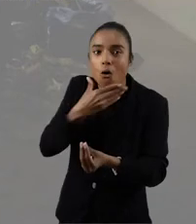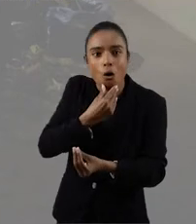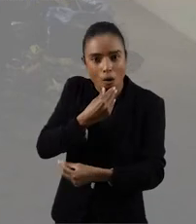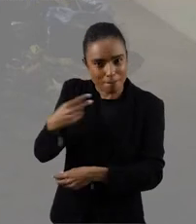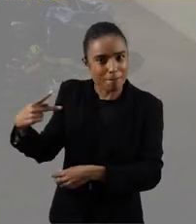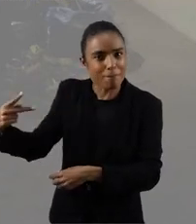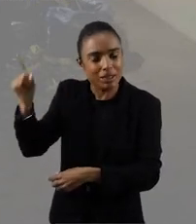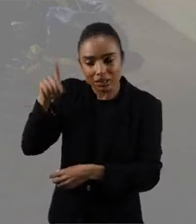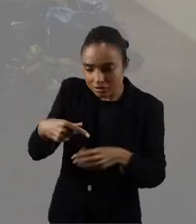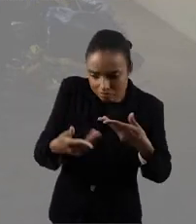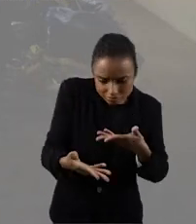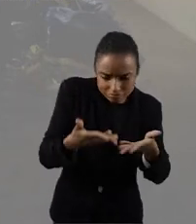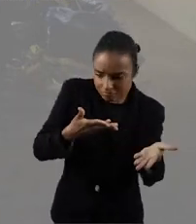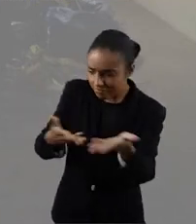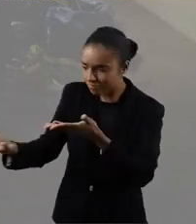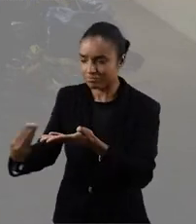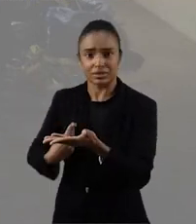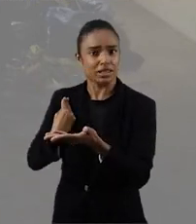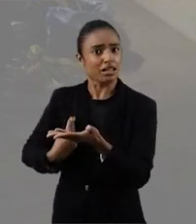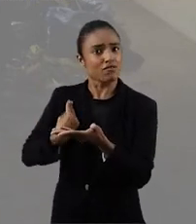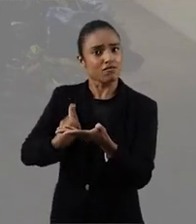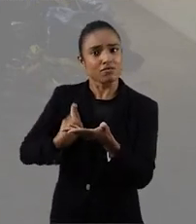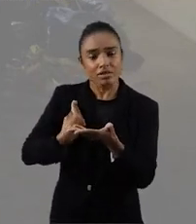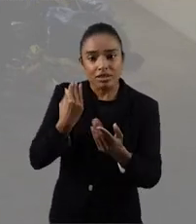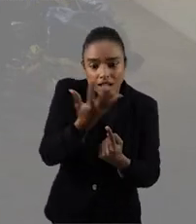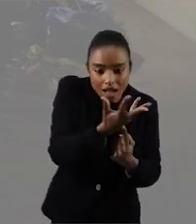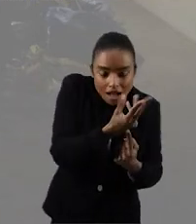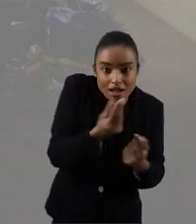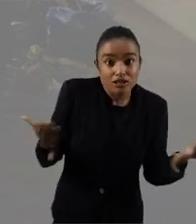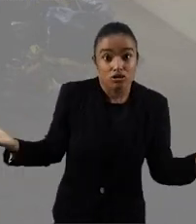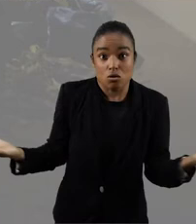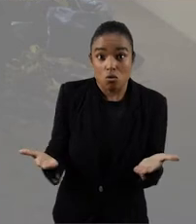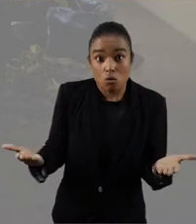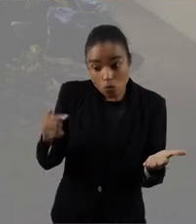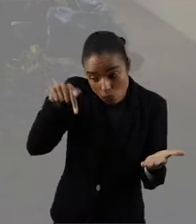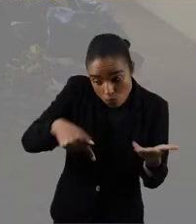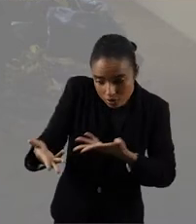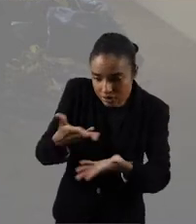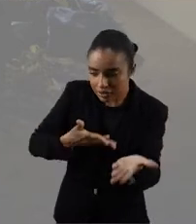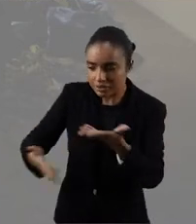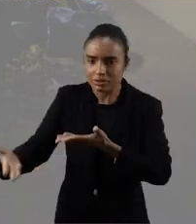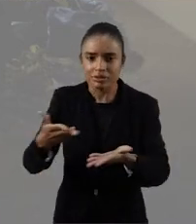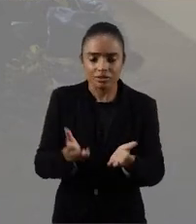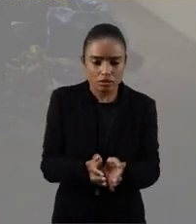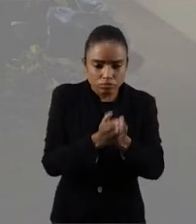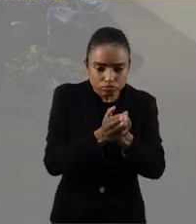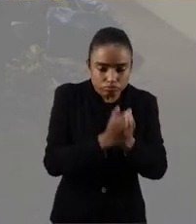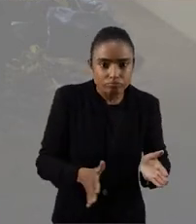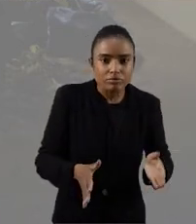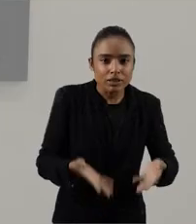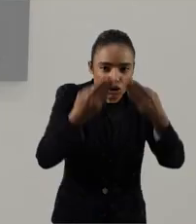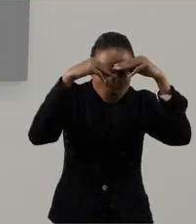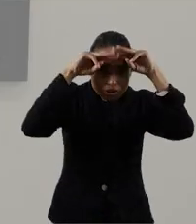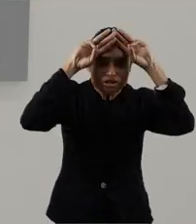consegue se articular e como ele consegue sobreviver dentro do sistema de arte contemporânea, também pensando a dimensão da mandinga e do